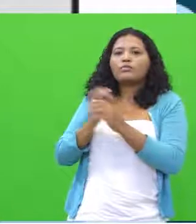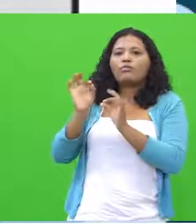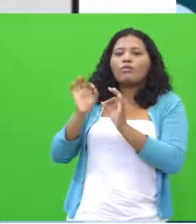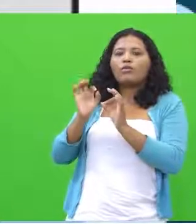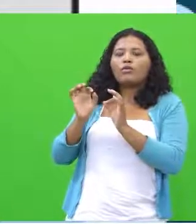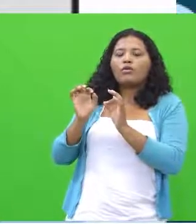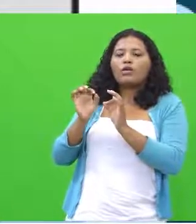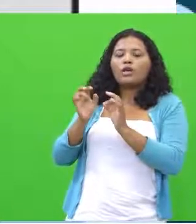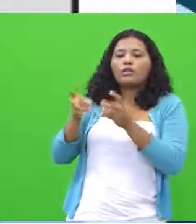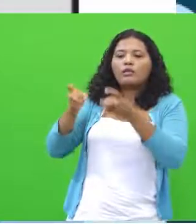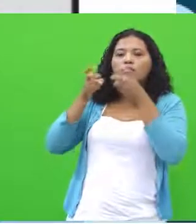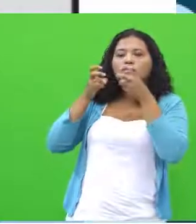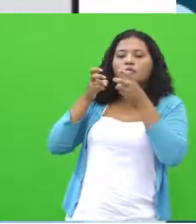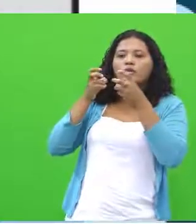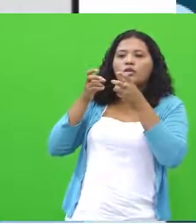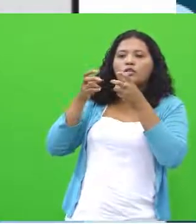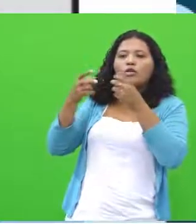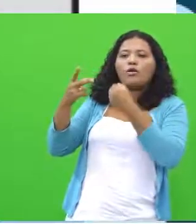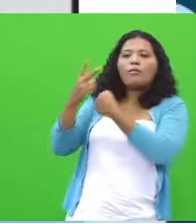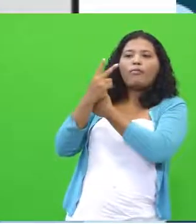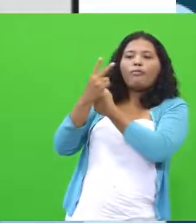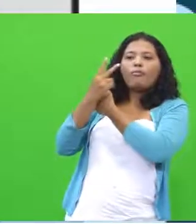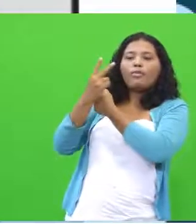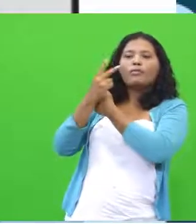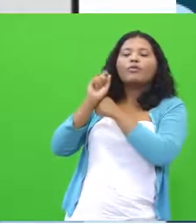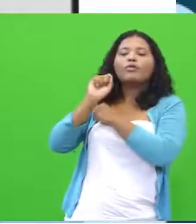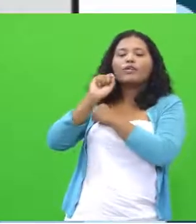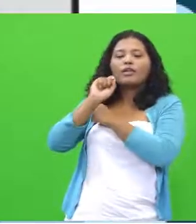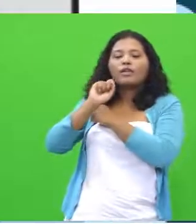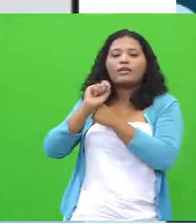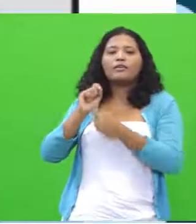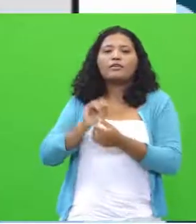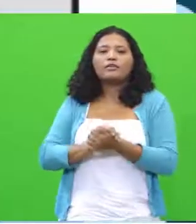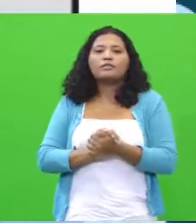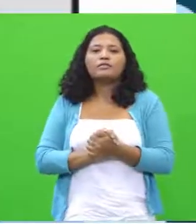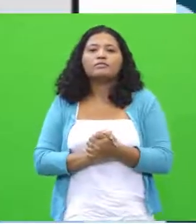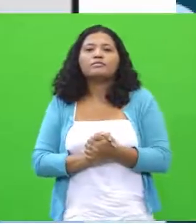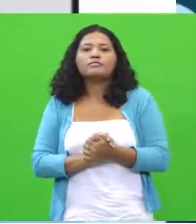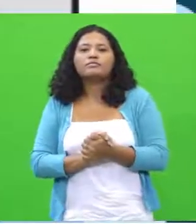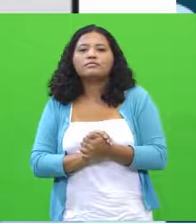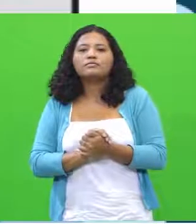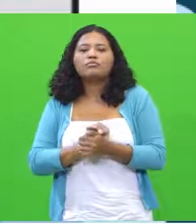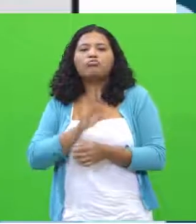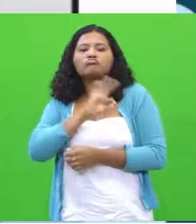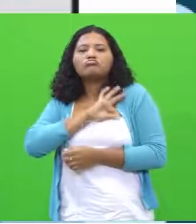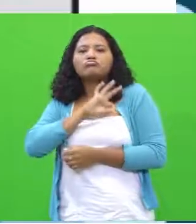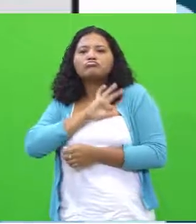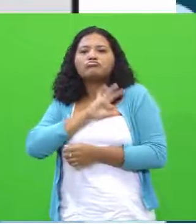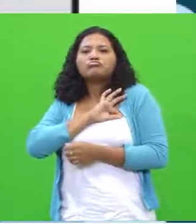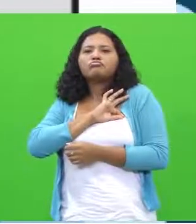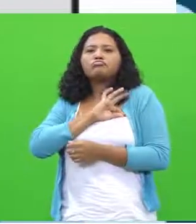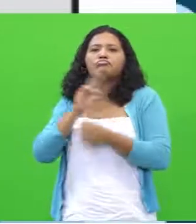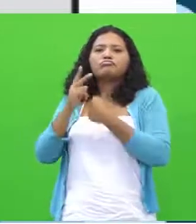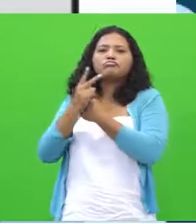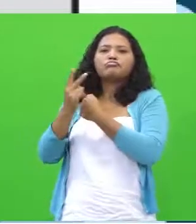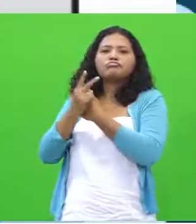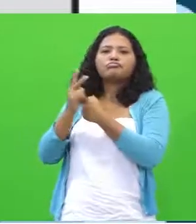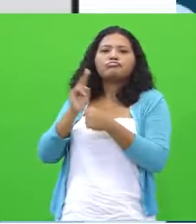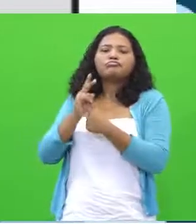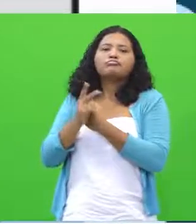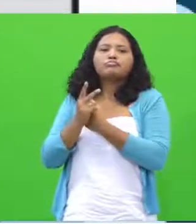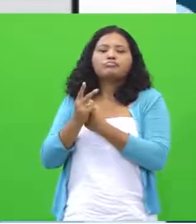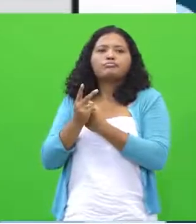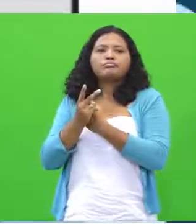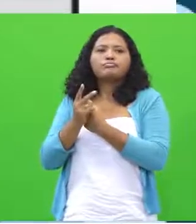Ele está sendo observado por quem? Por um segurança? Muito bem. E segurança? Está